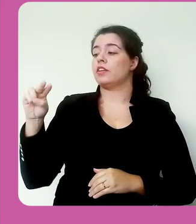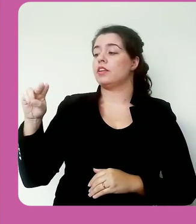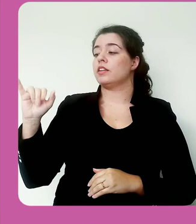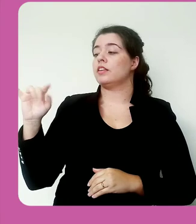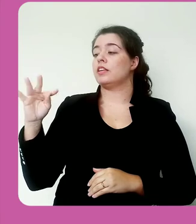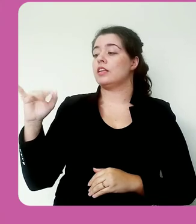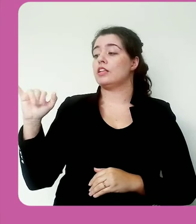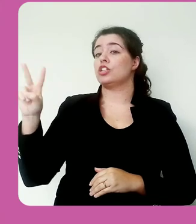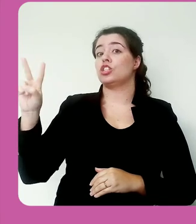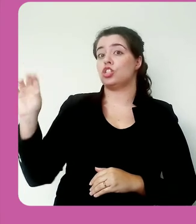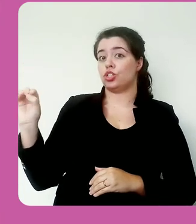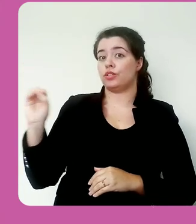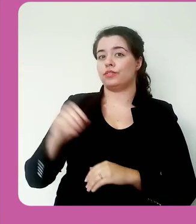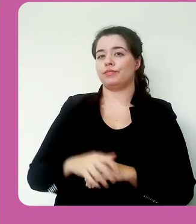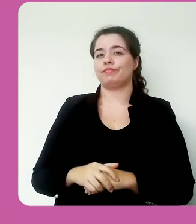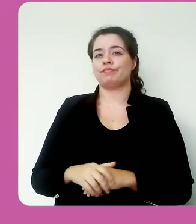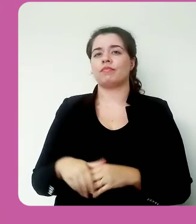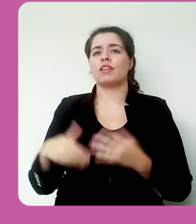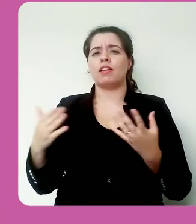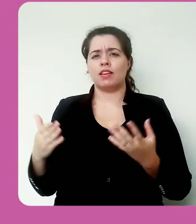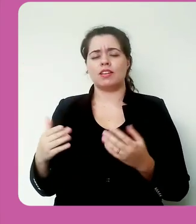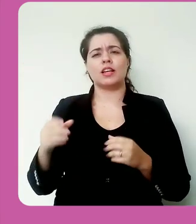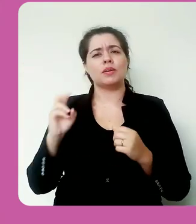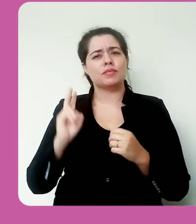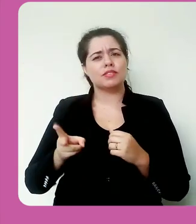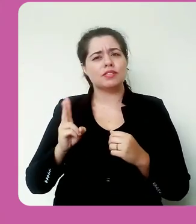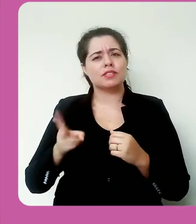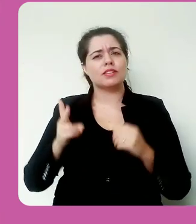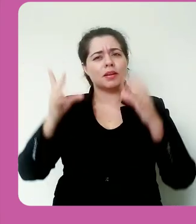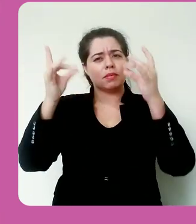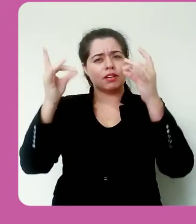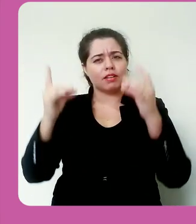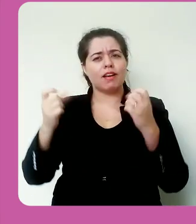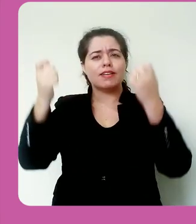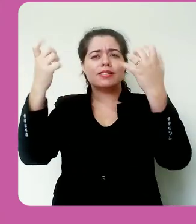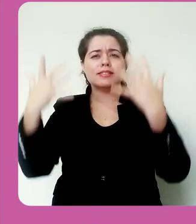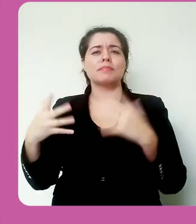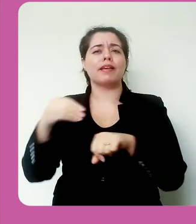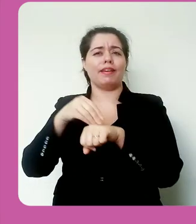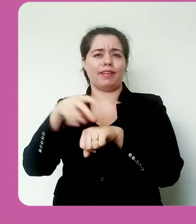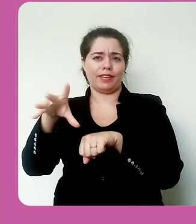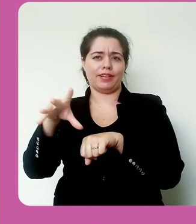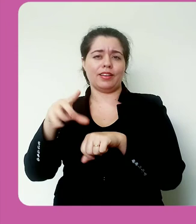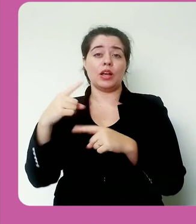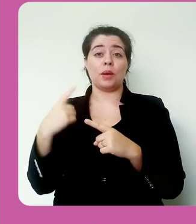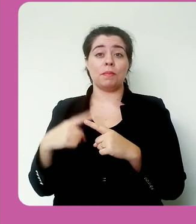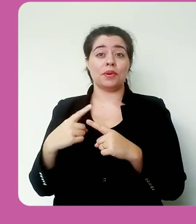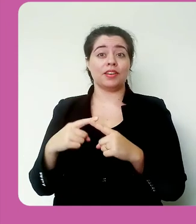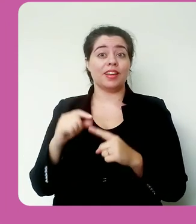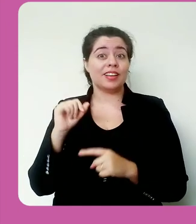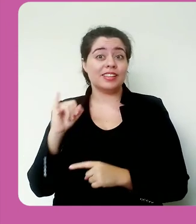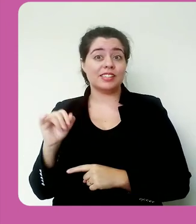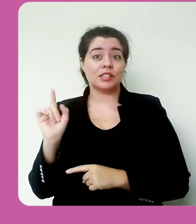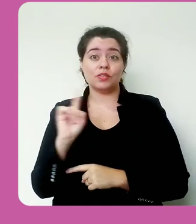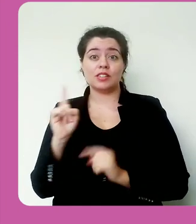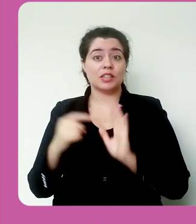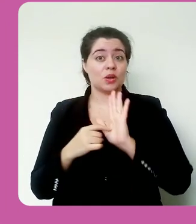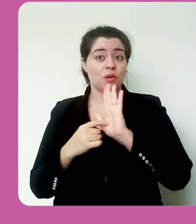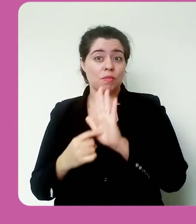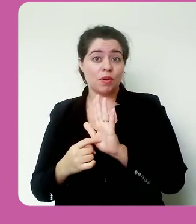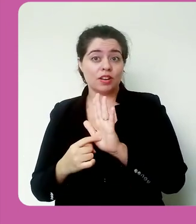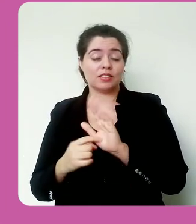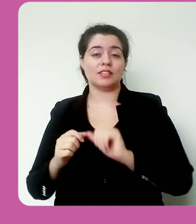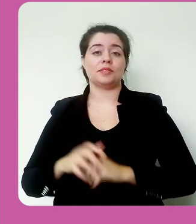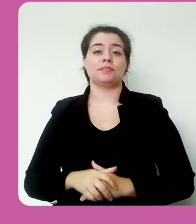da atividade, que o aluno tem que clicar no botão enviar tarefa em definitivo, tá? Porque se não fizer isso,